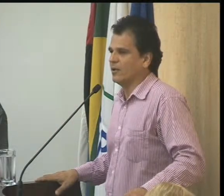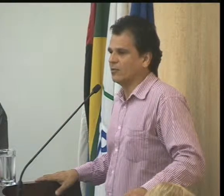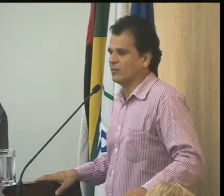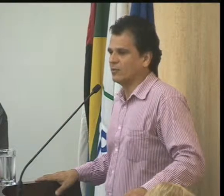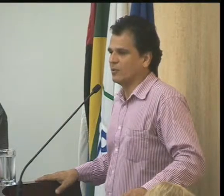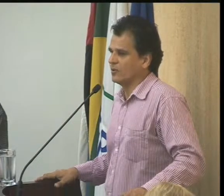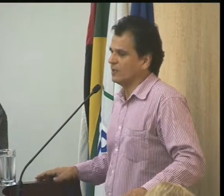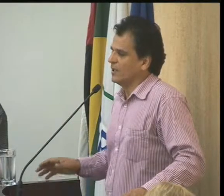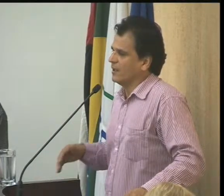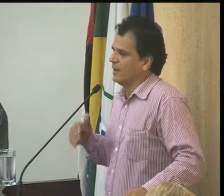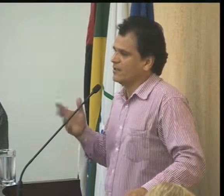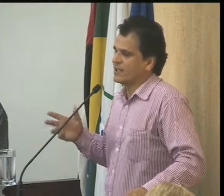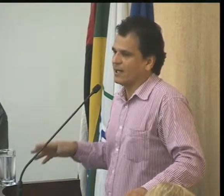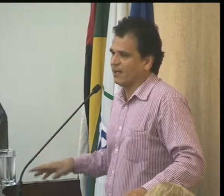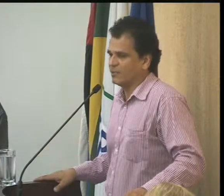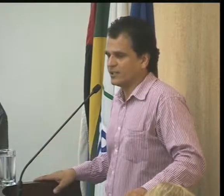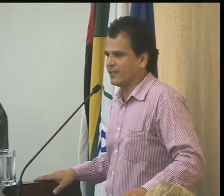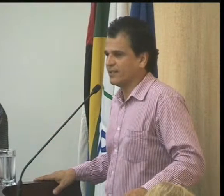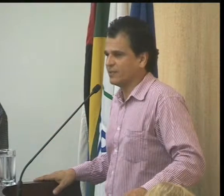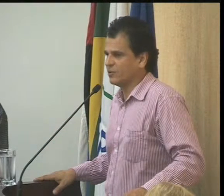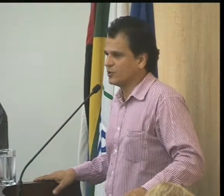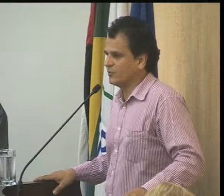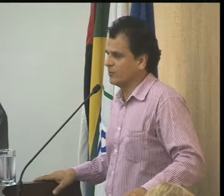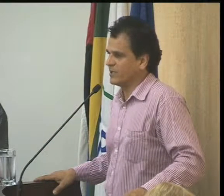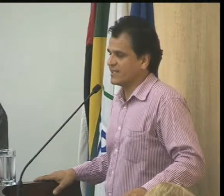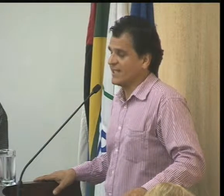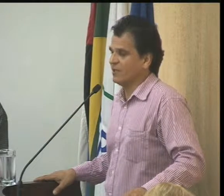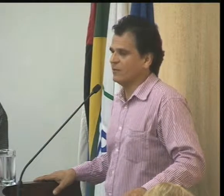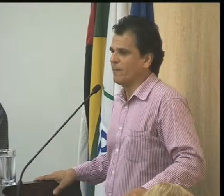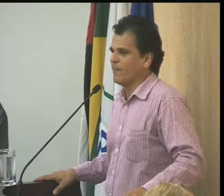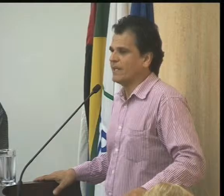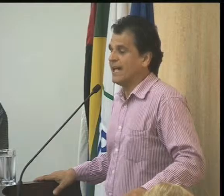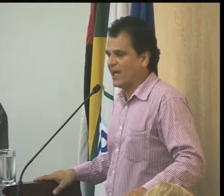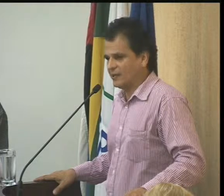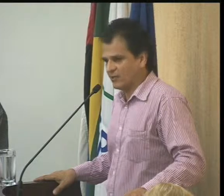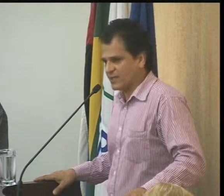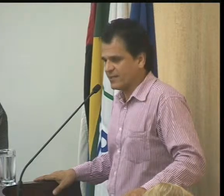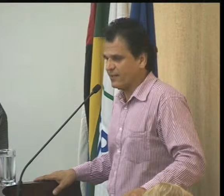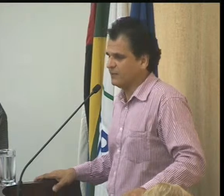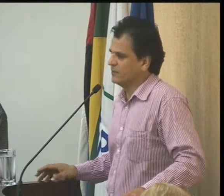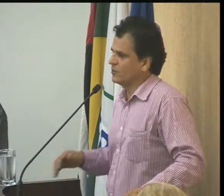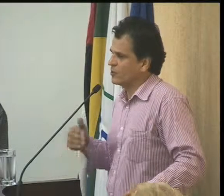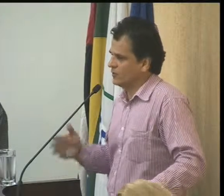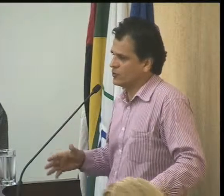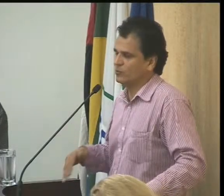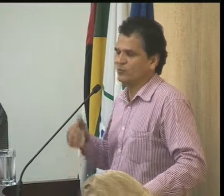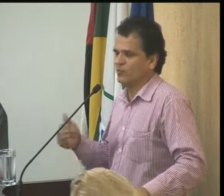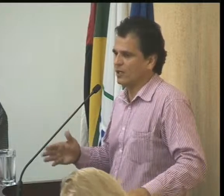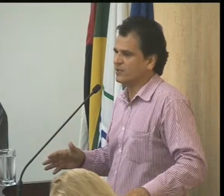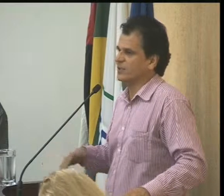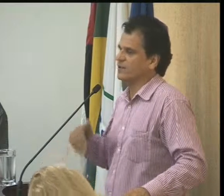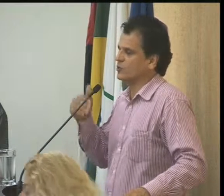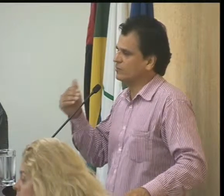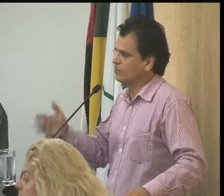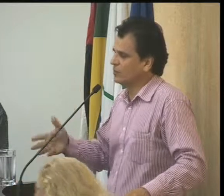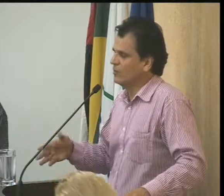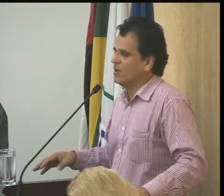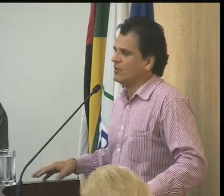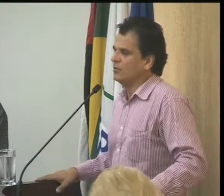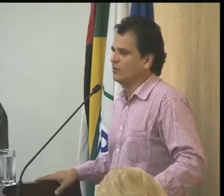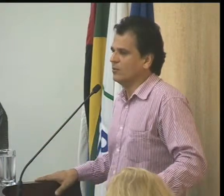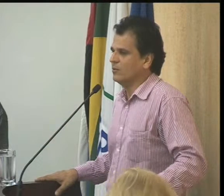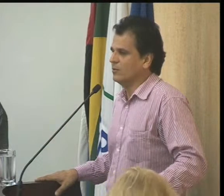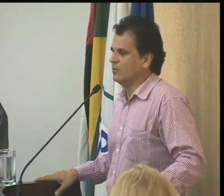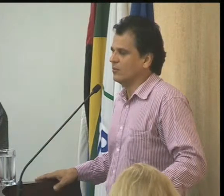classificada na primeira fase. O prefeito também, durante a primeira fase, esteve com o doutor Luiz Cláudio,